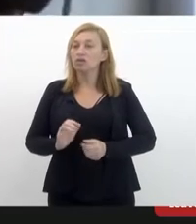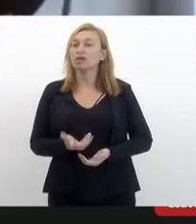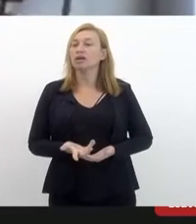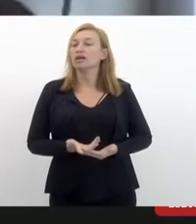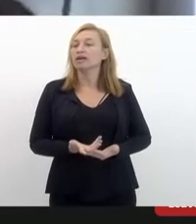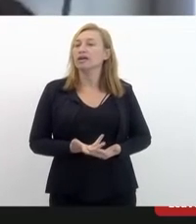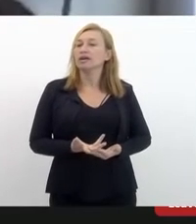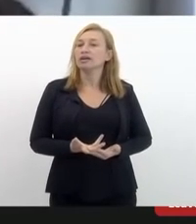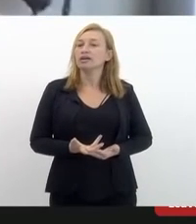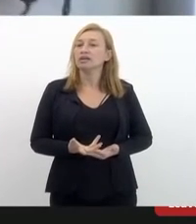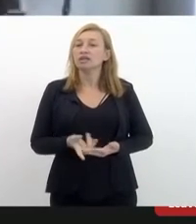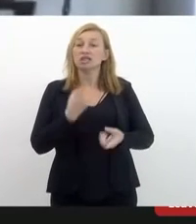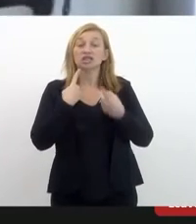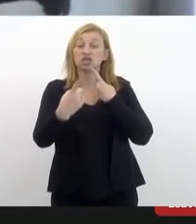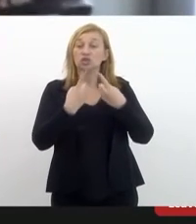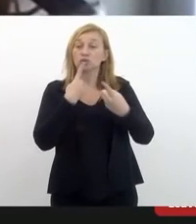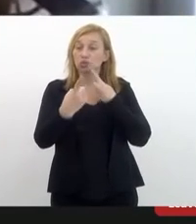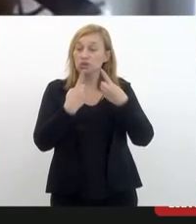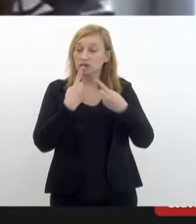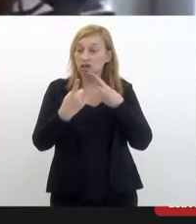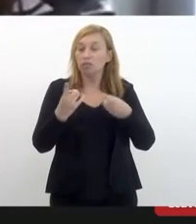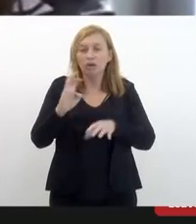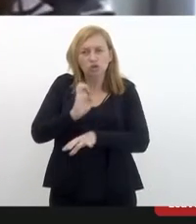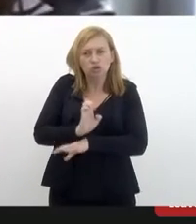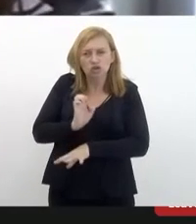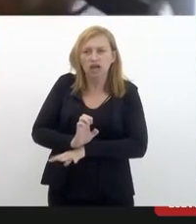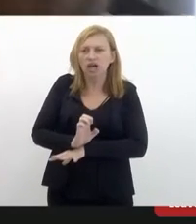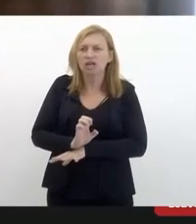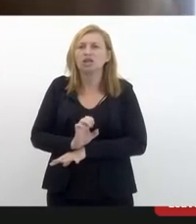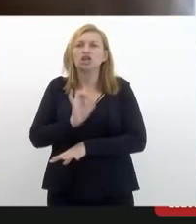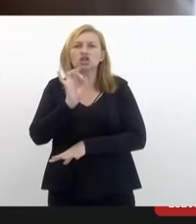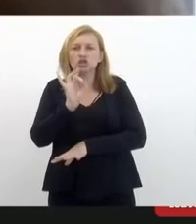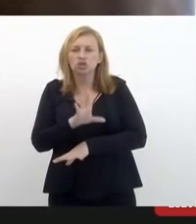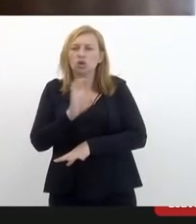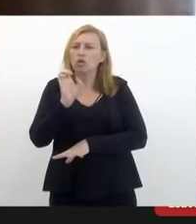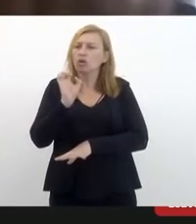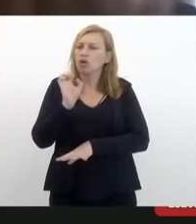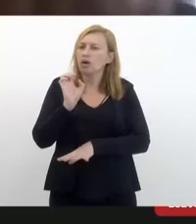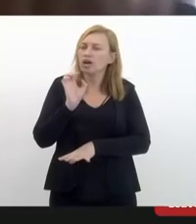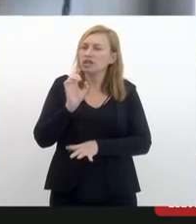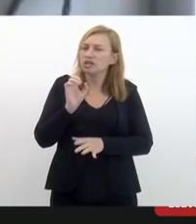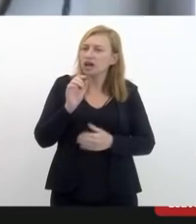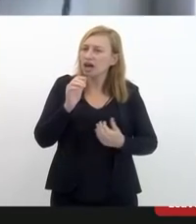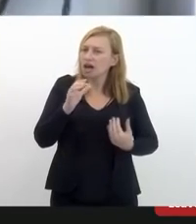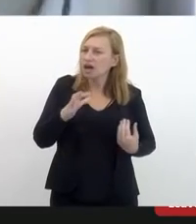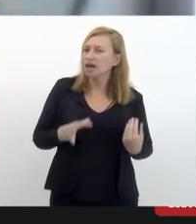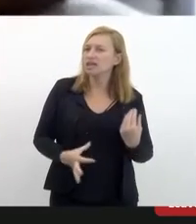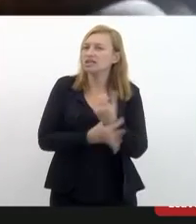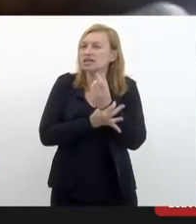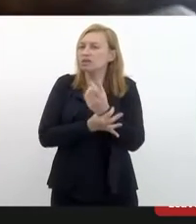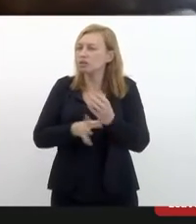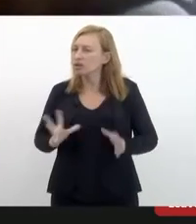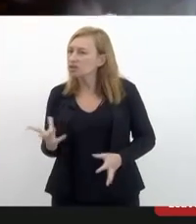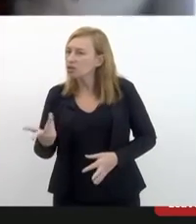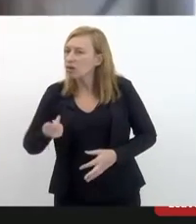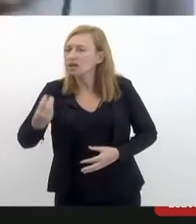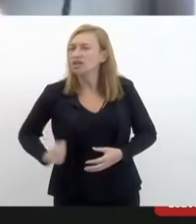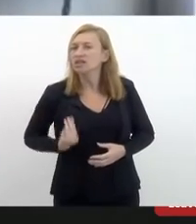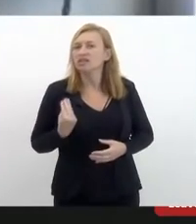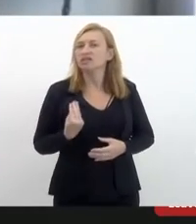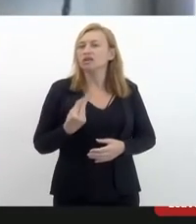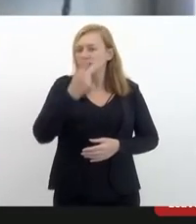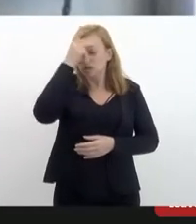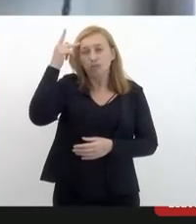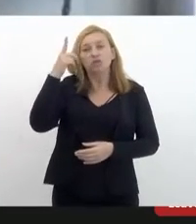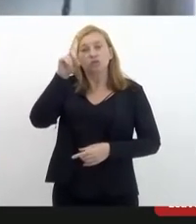esse debate para o Estado, ele não só está assegurando uma qualidade de vida para essas